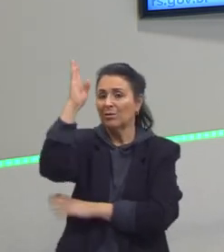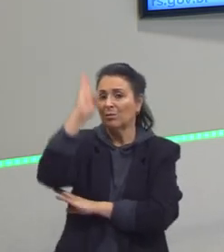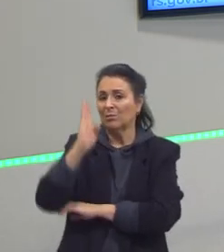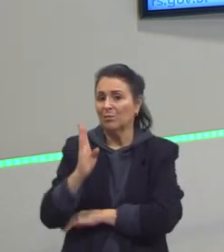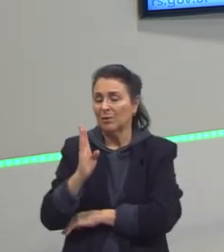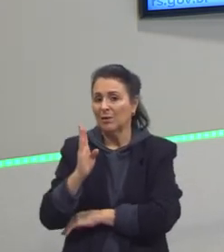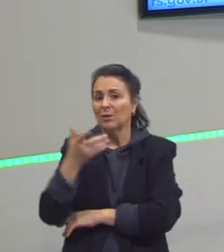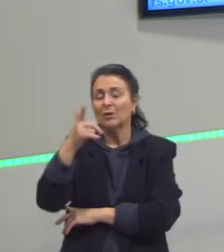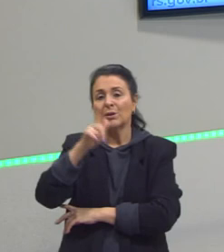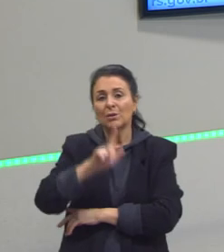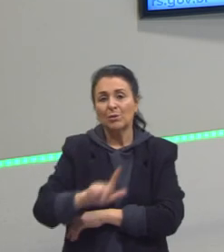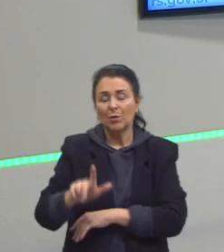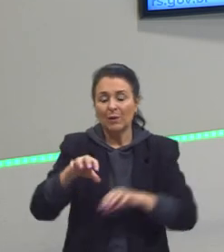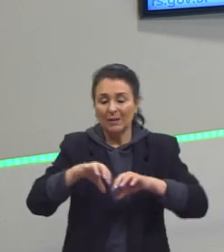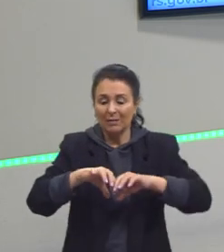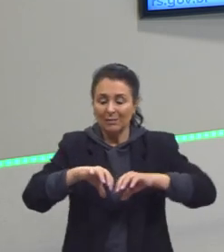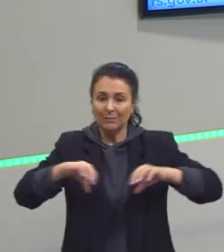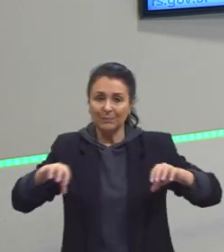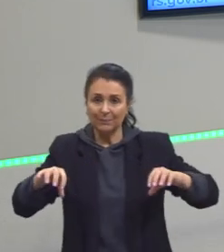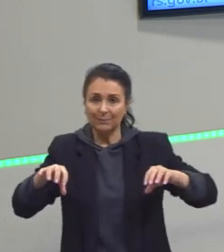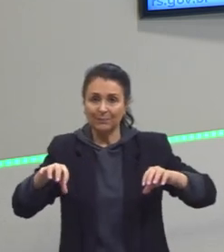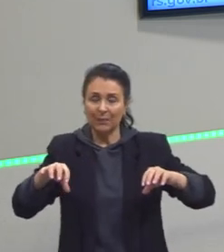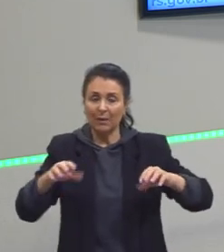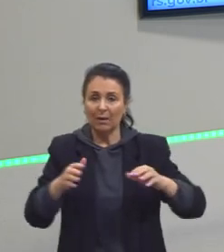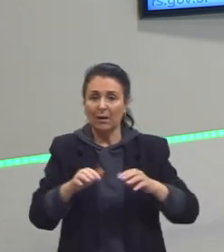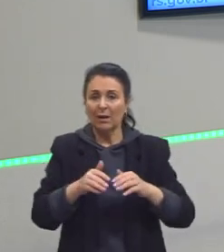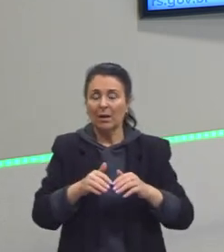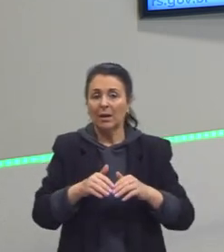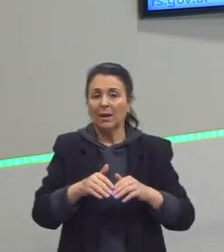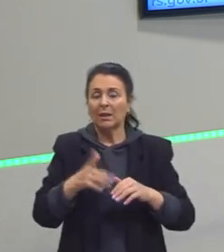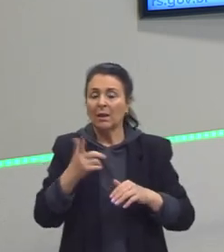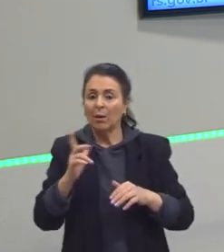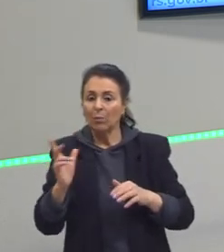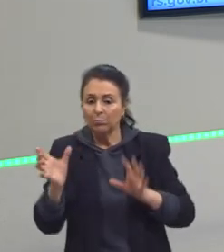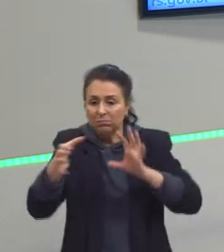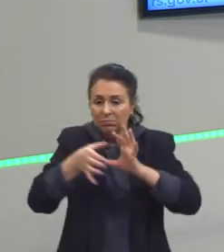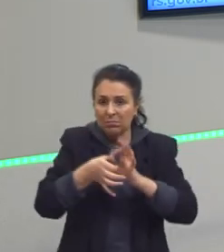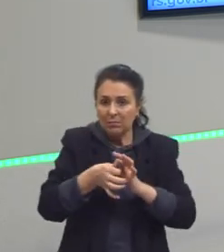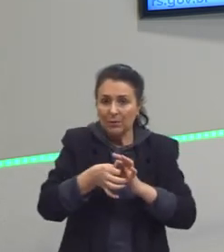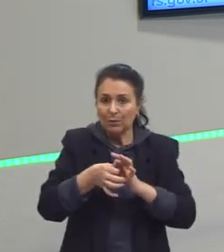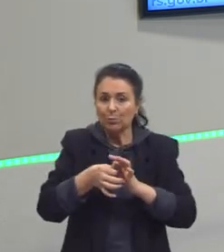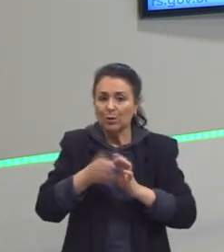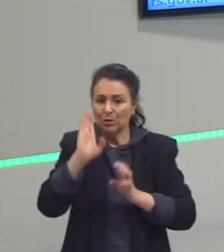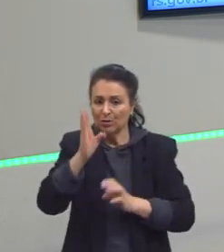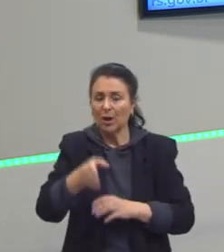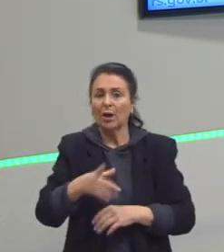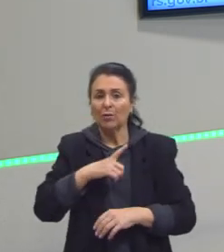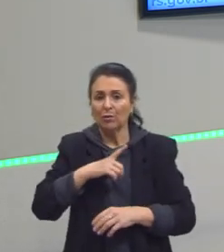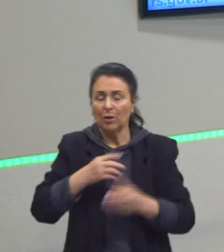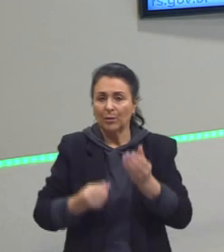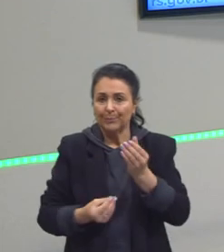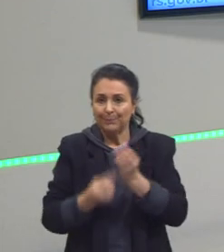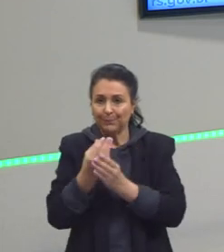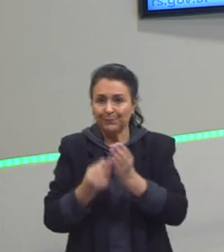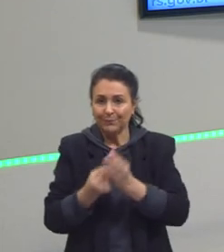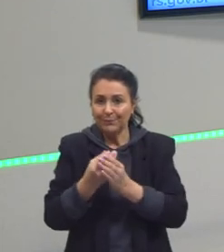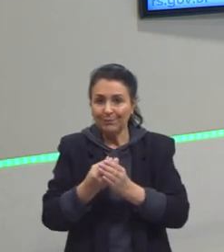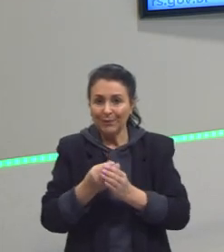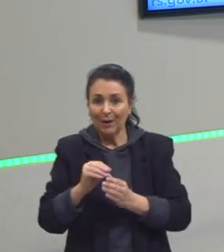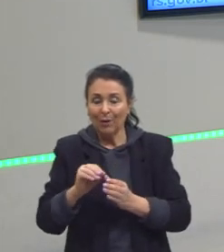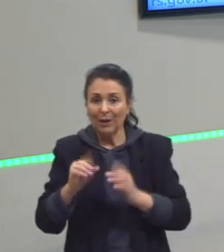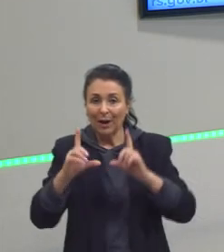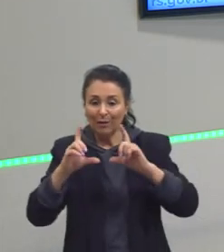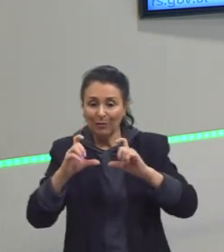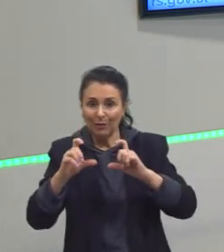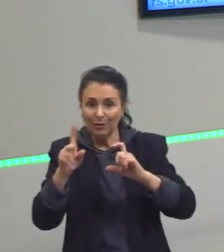Novamente, essa separação, não uma agregação do que nós já havíamos produzido. Aqui eu trago uma foto bem característica da época,